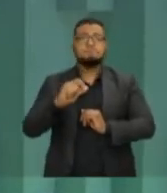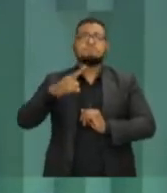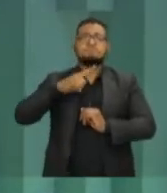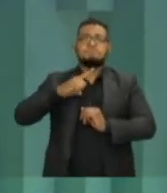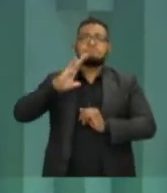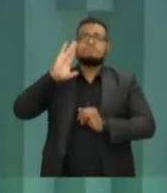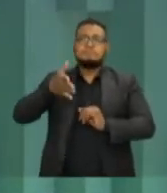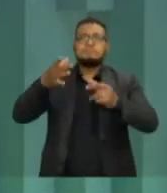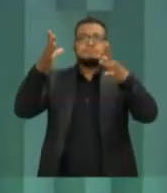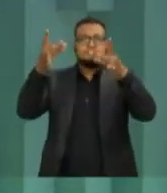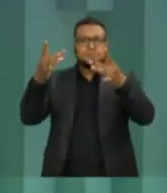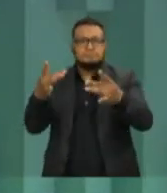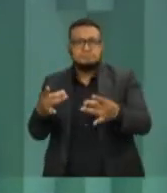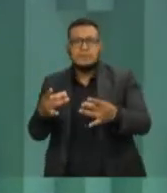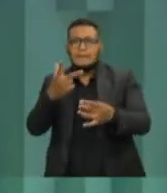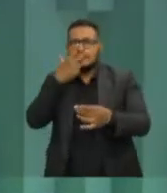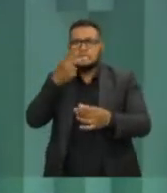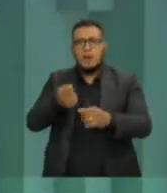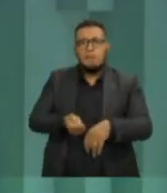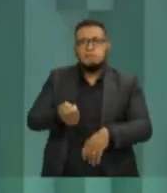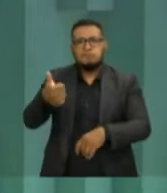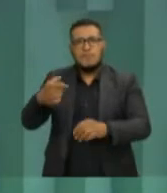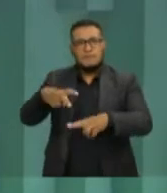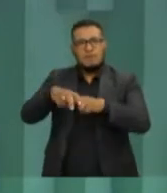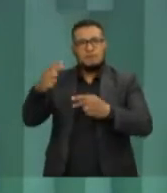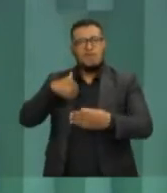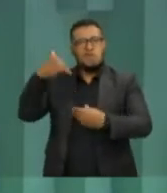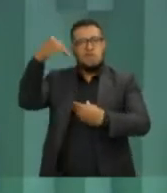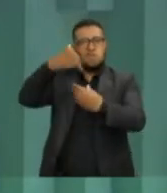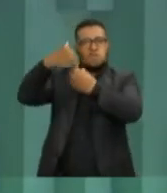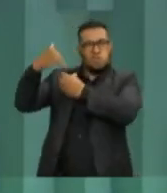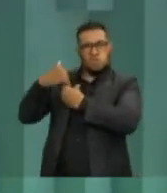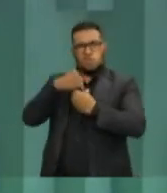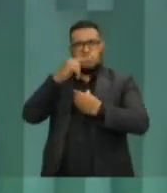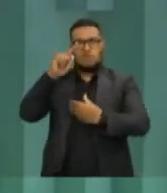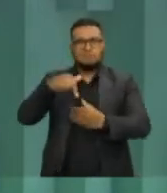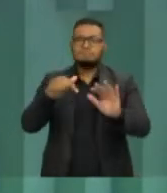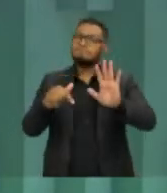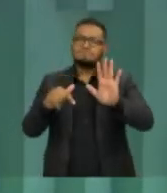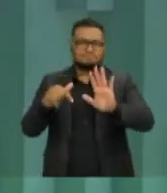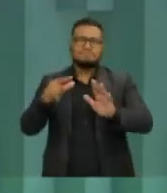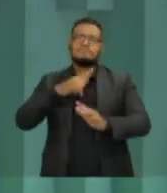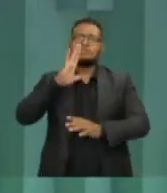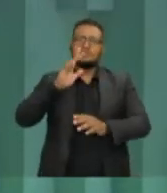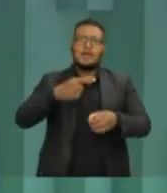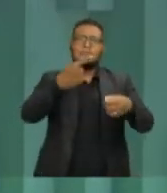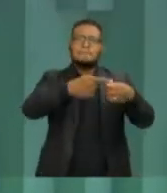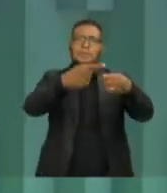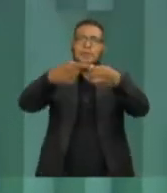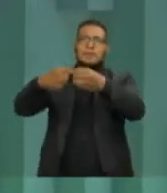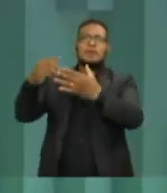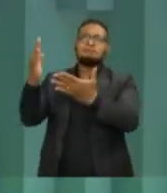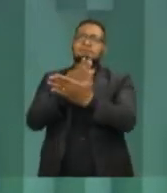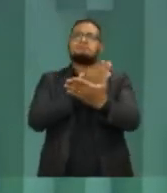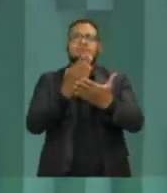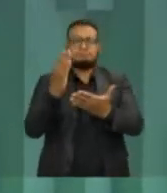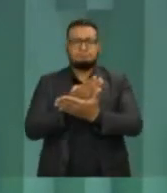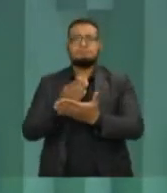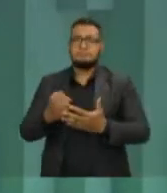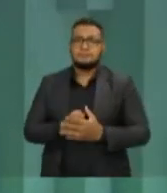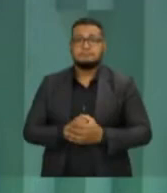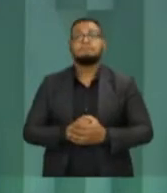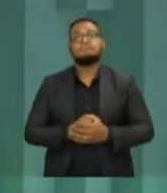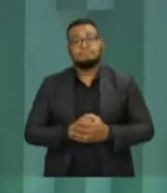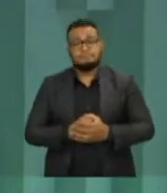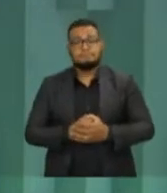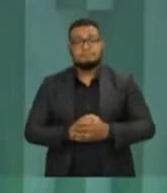orçamento que vieram. Não o benefício eleitoral, como vivemos na presidência da República e em alguns municípios do Espírito Santo e do Brasil. Um